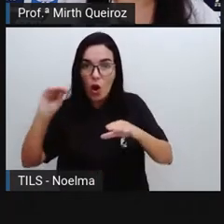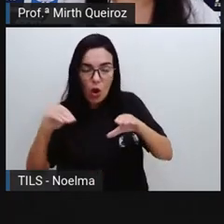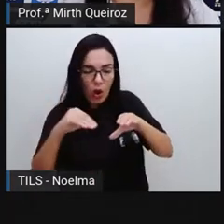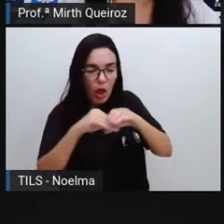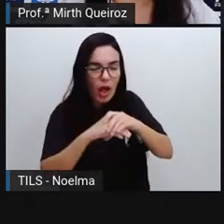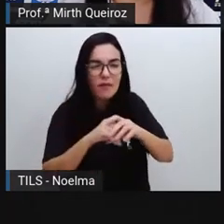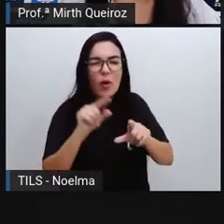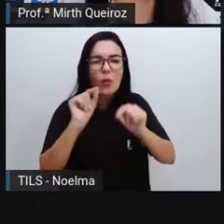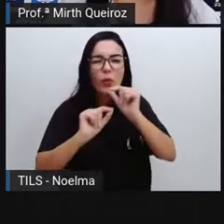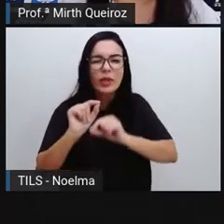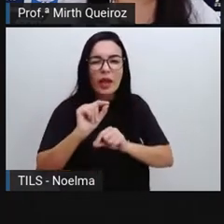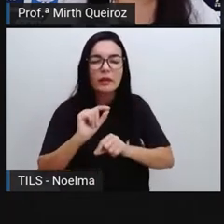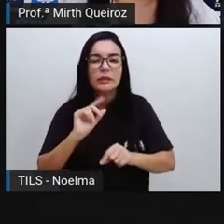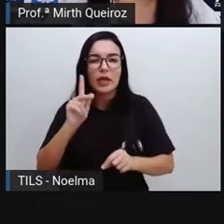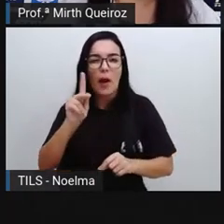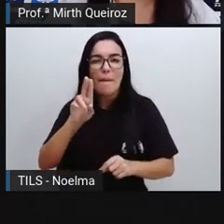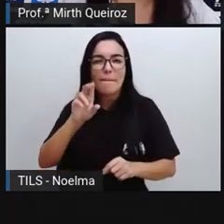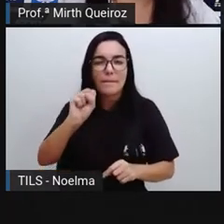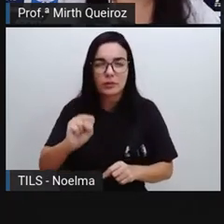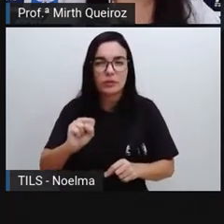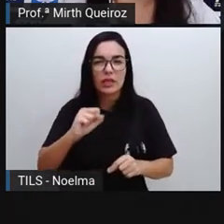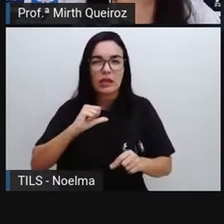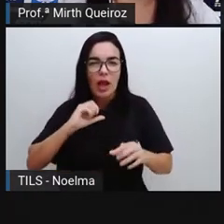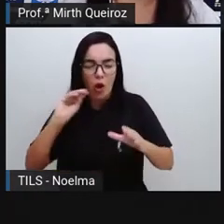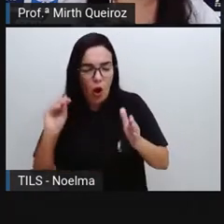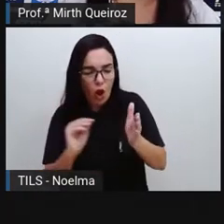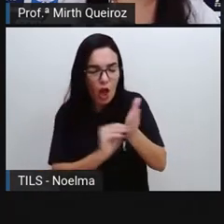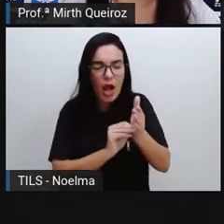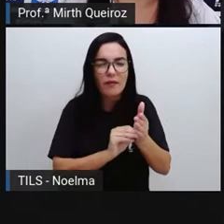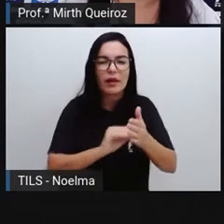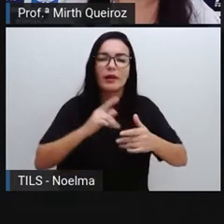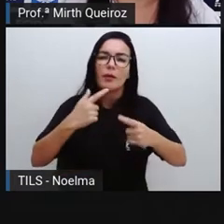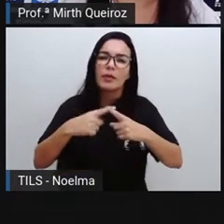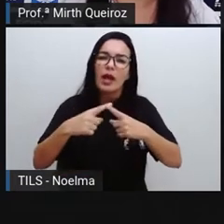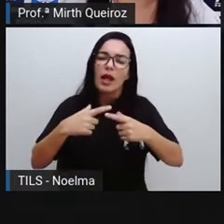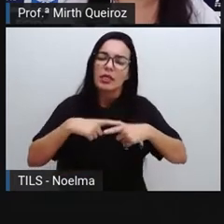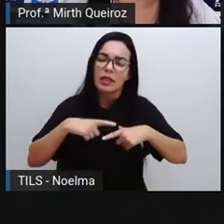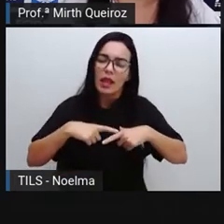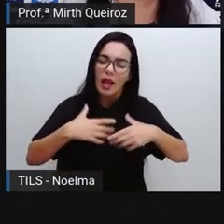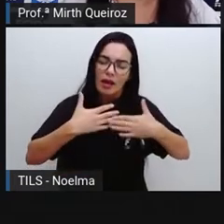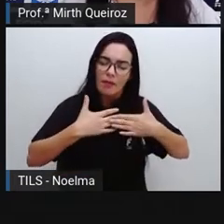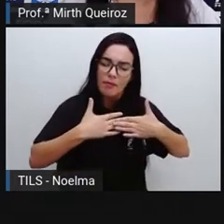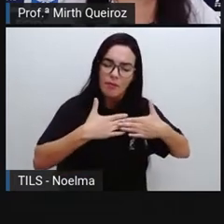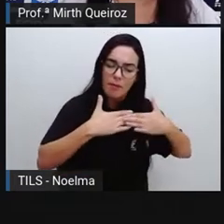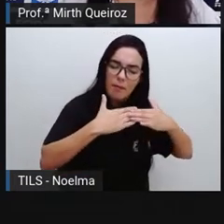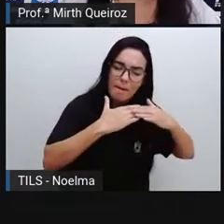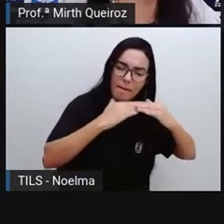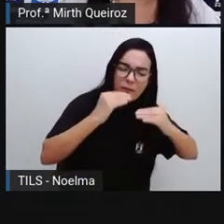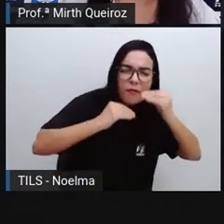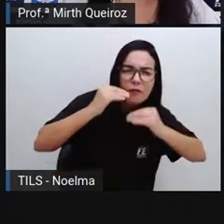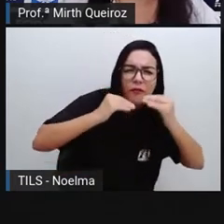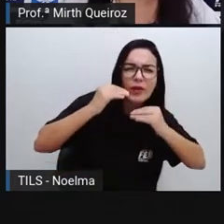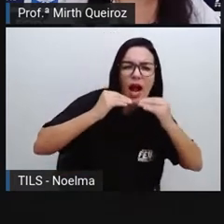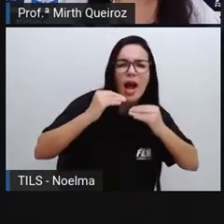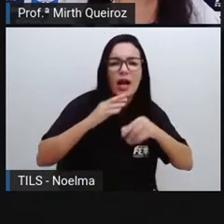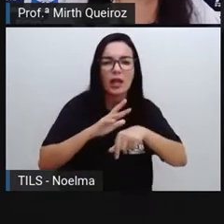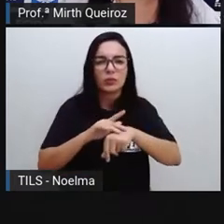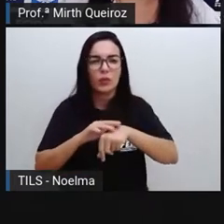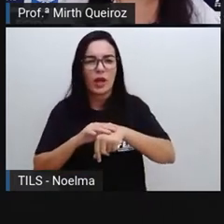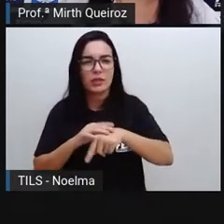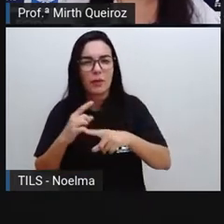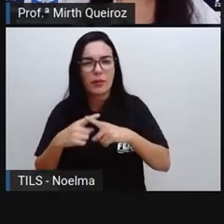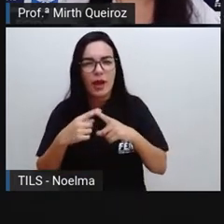desenvolvessem ali uma forma branda da doença, pois eles acreditavam que as pessoas que sobreviviam à varíola